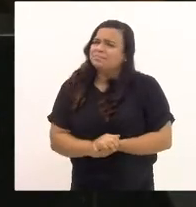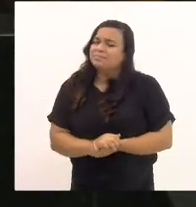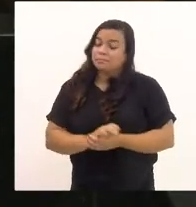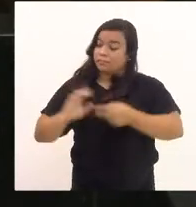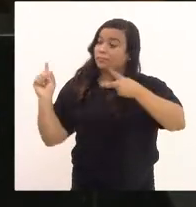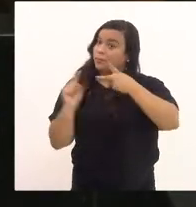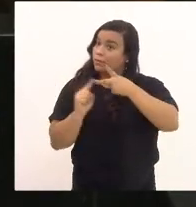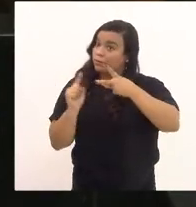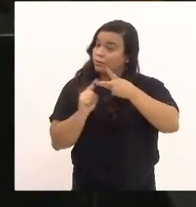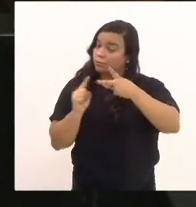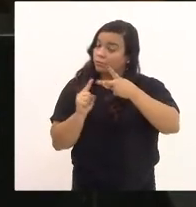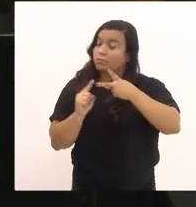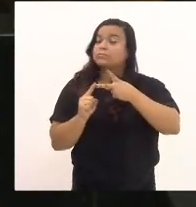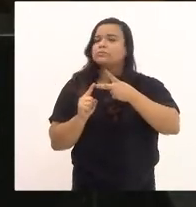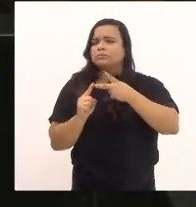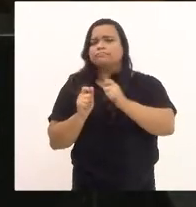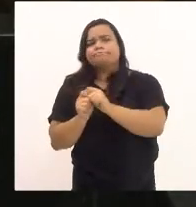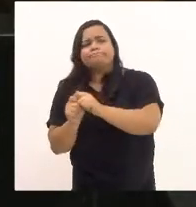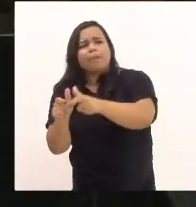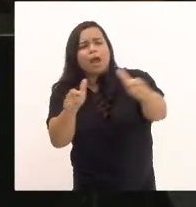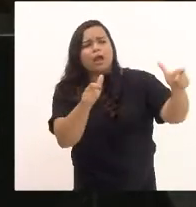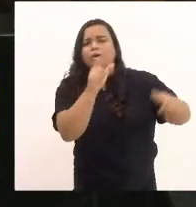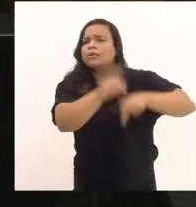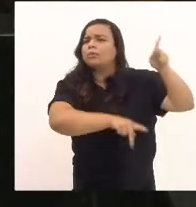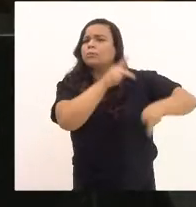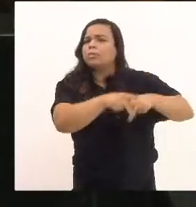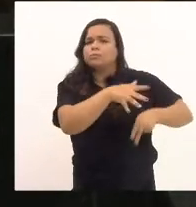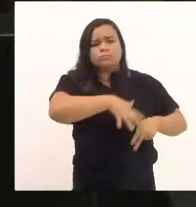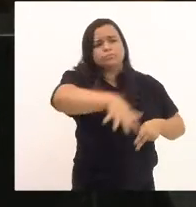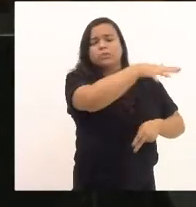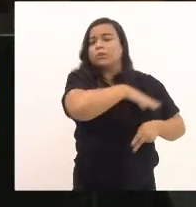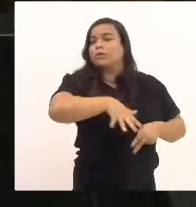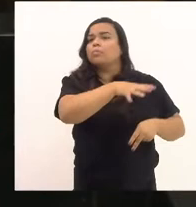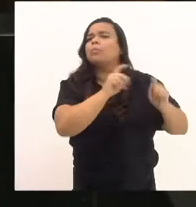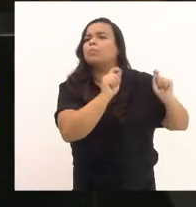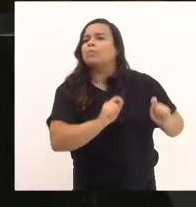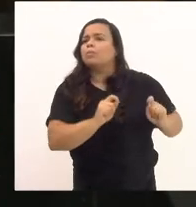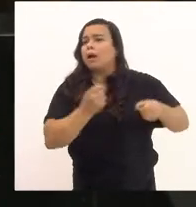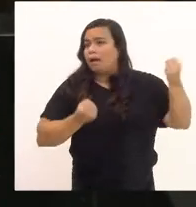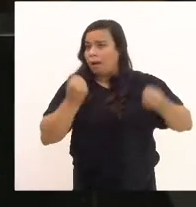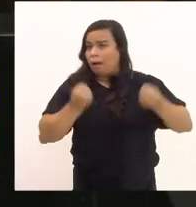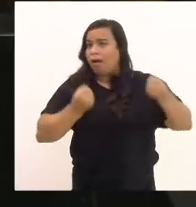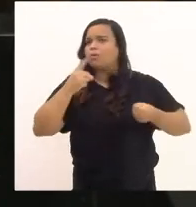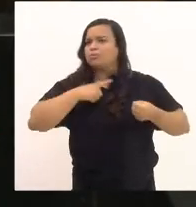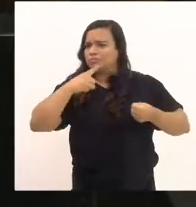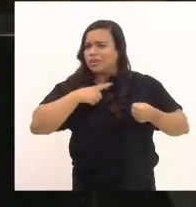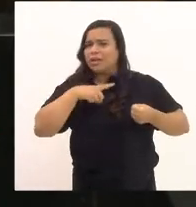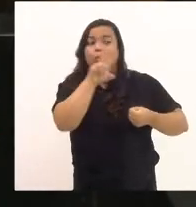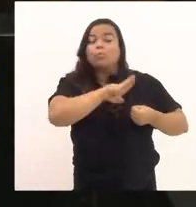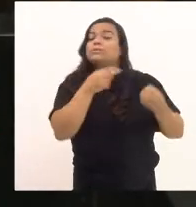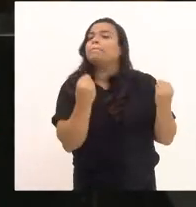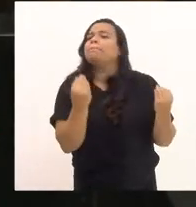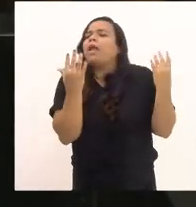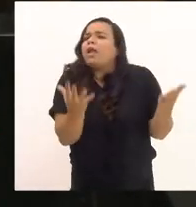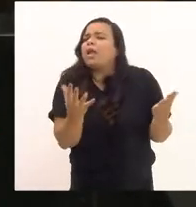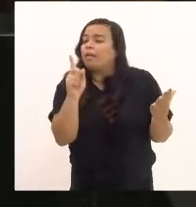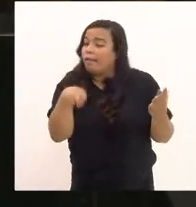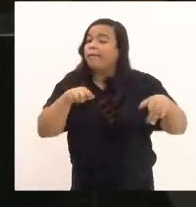para a grande parcela da população que tem carro como instrumento de trabalho,